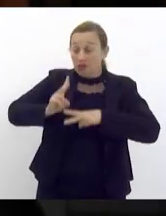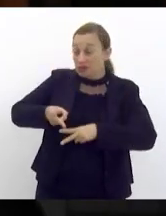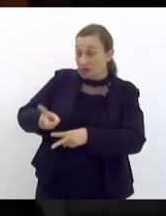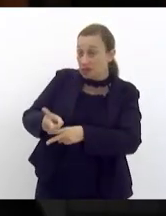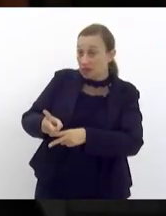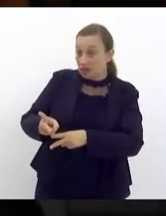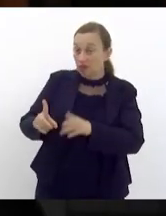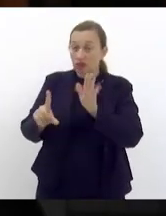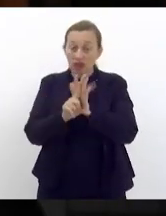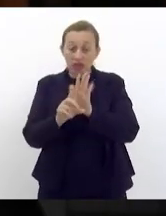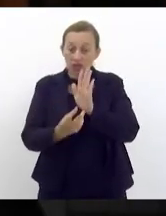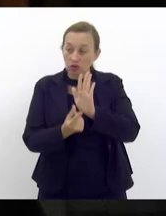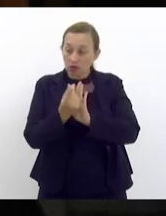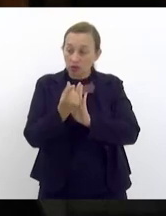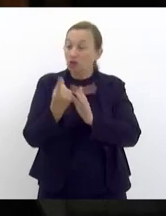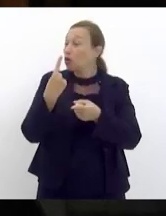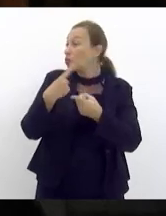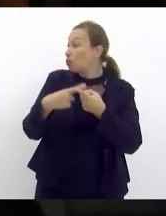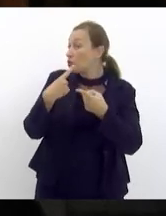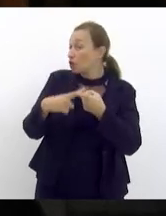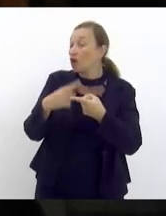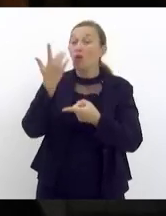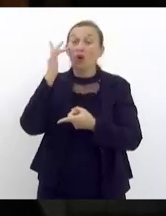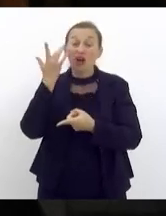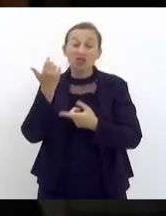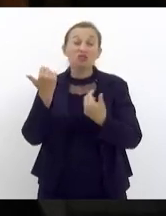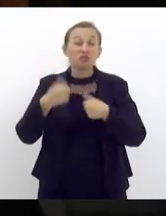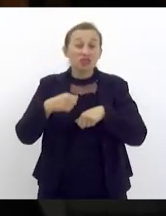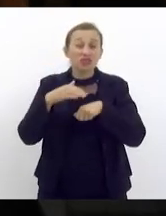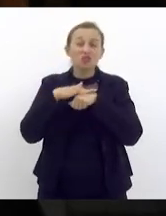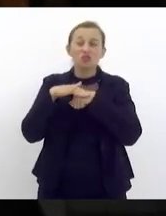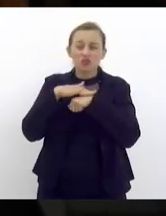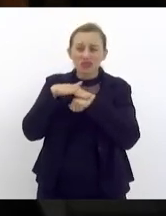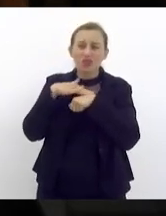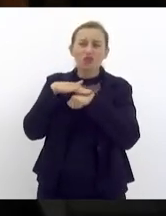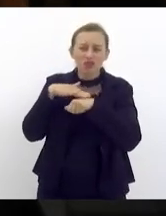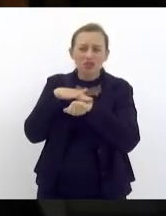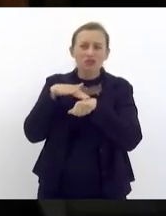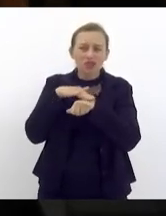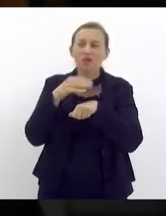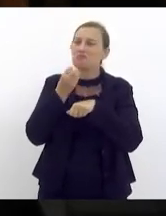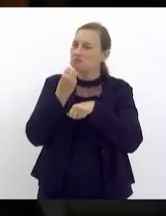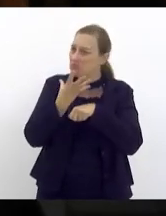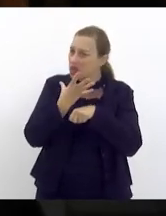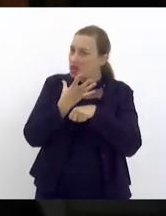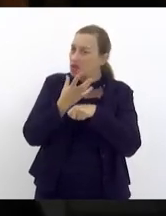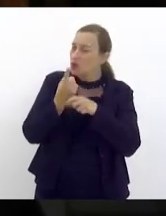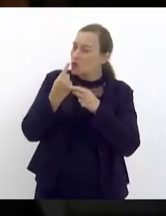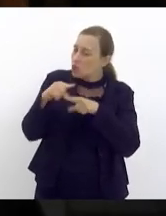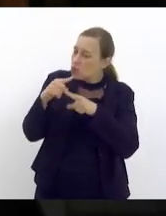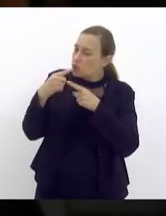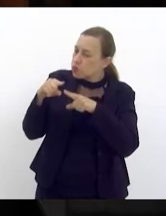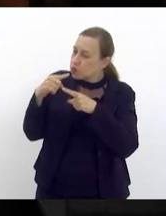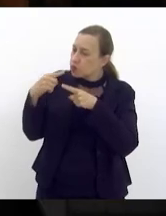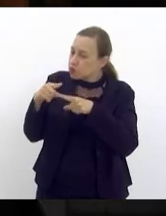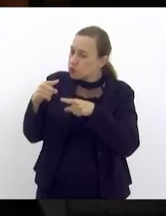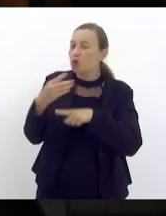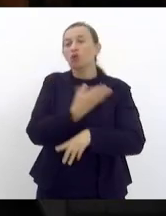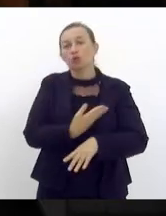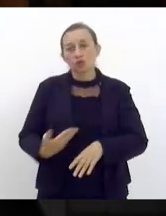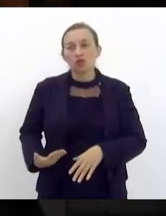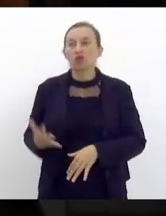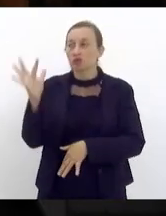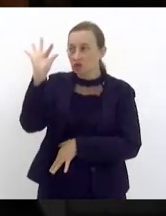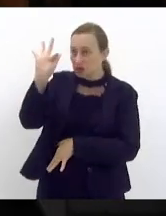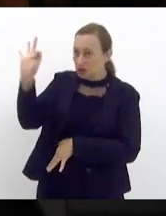LDO porque acho que a gente precisa conversar muito pressionar muito o governo federal